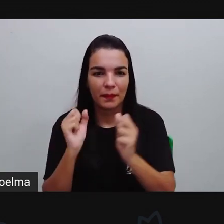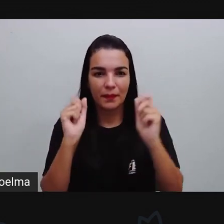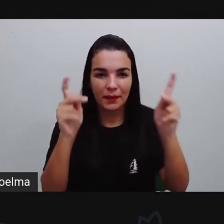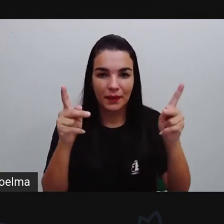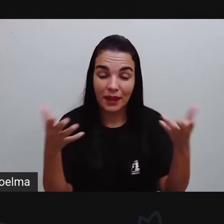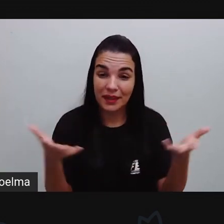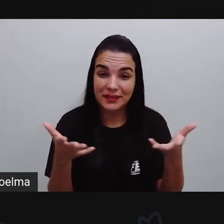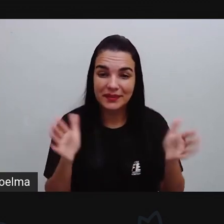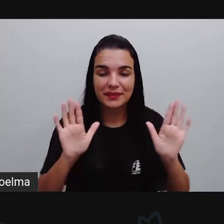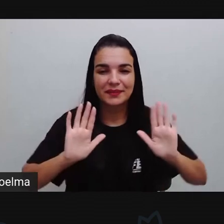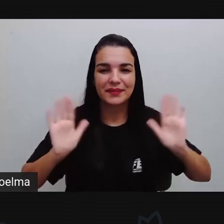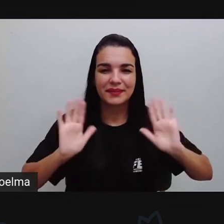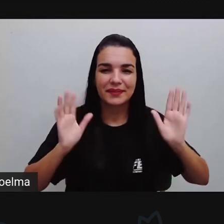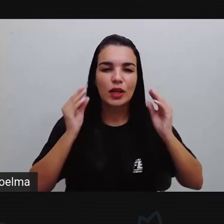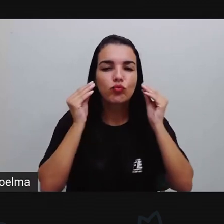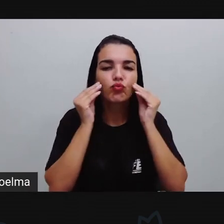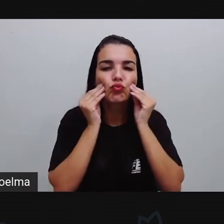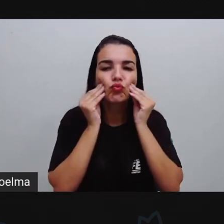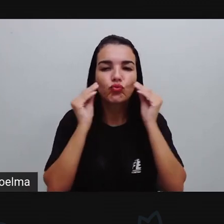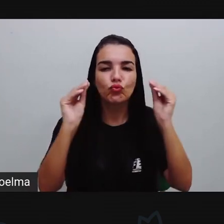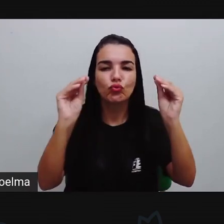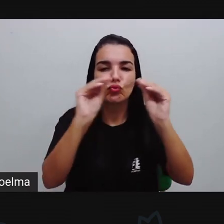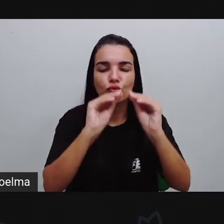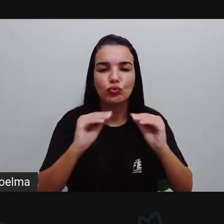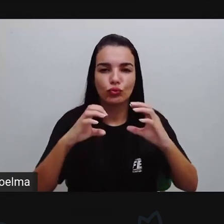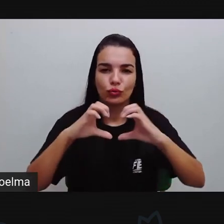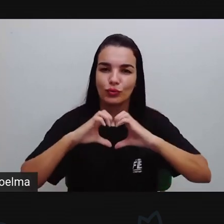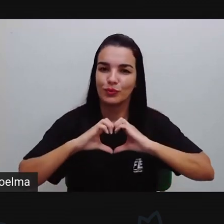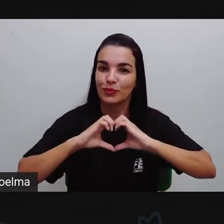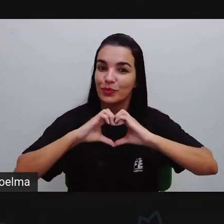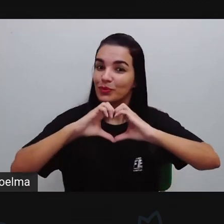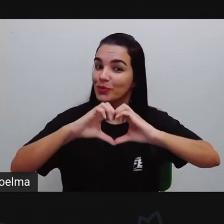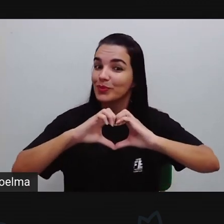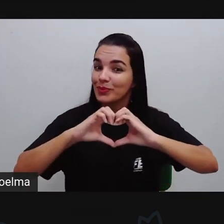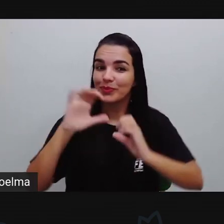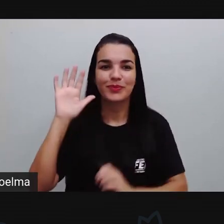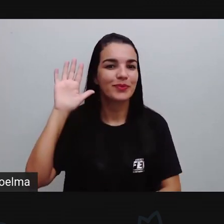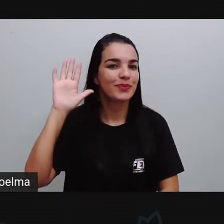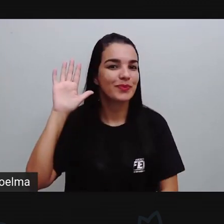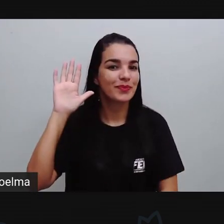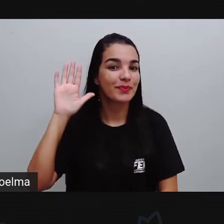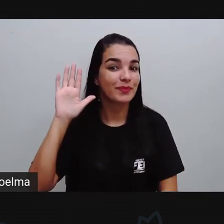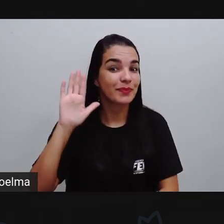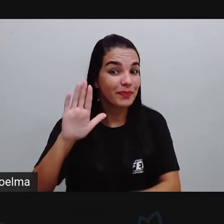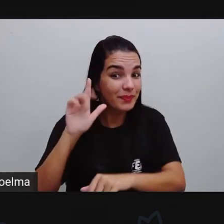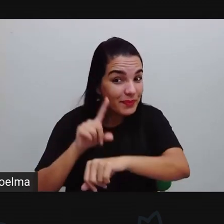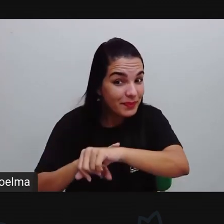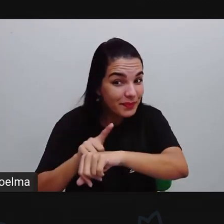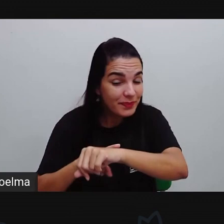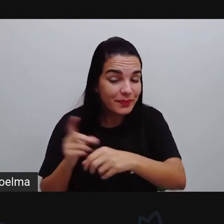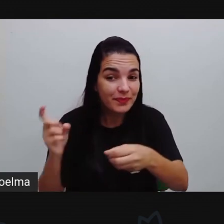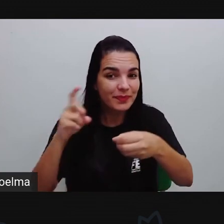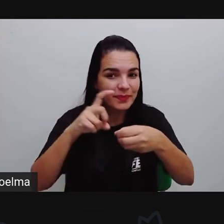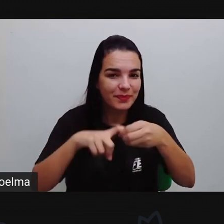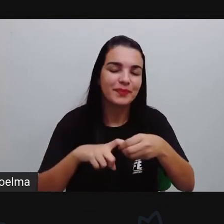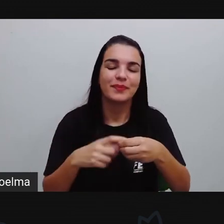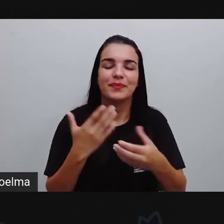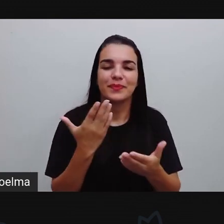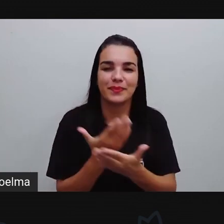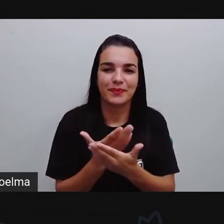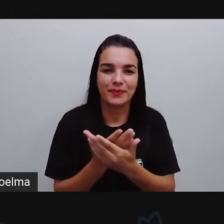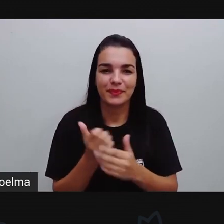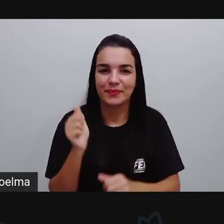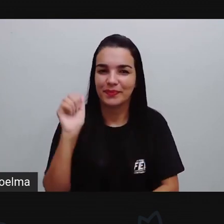Eu vou ficando por aqui, um beijinho no coração de cada um de vocês e daqui a pouquinho eu volto com mais uma